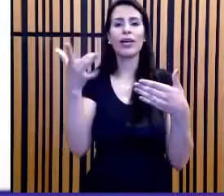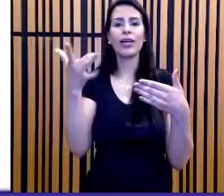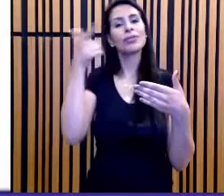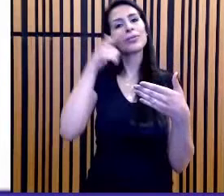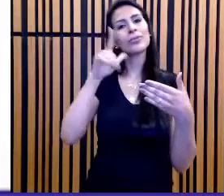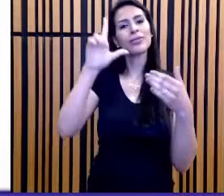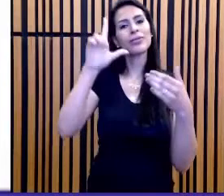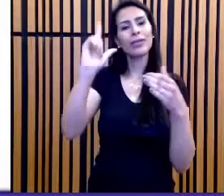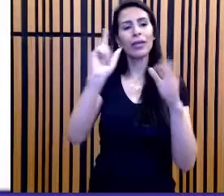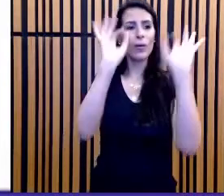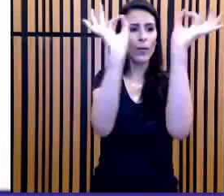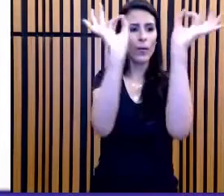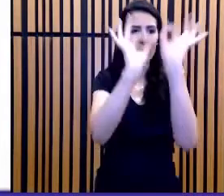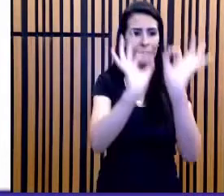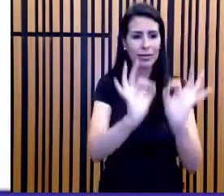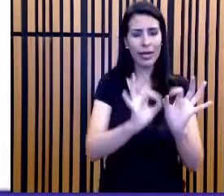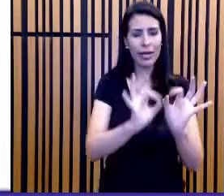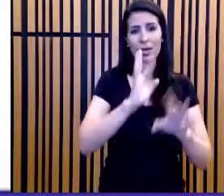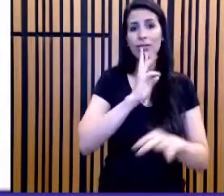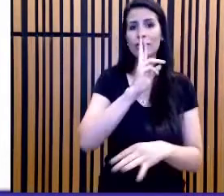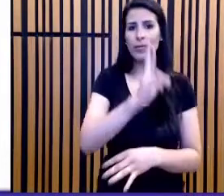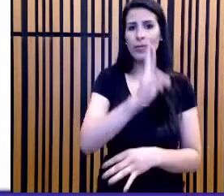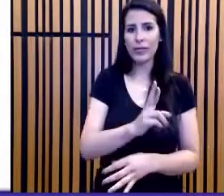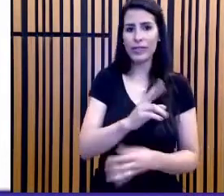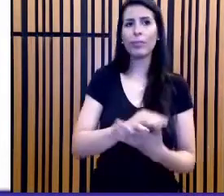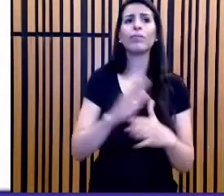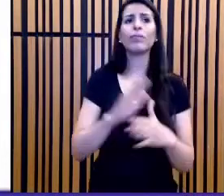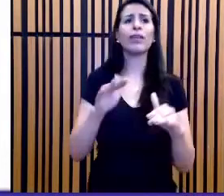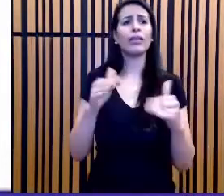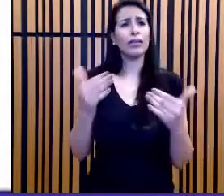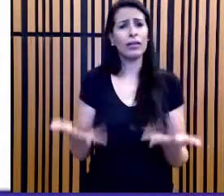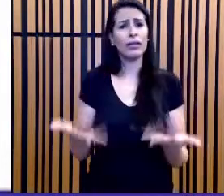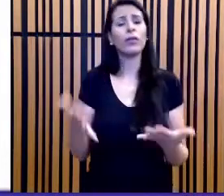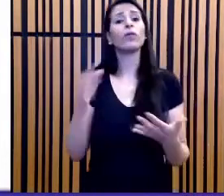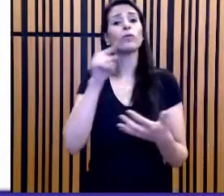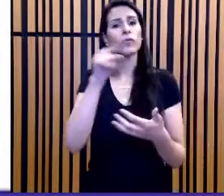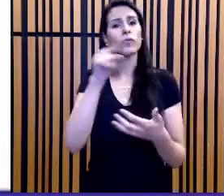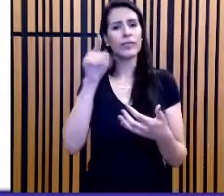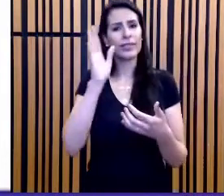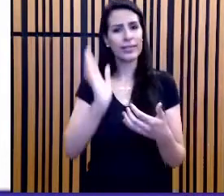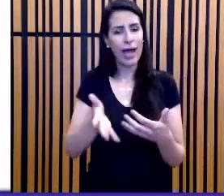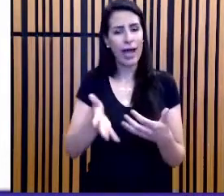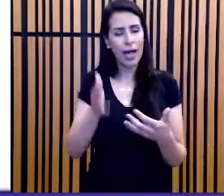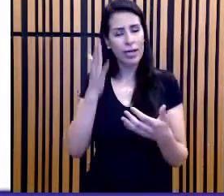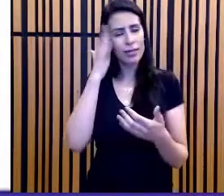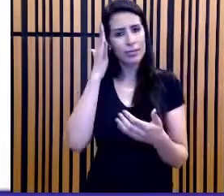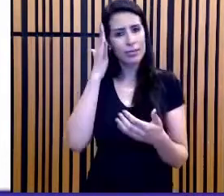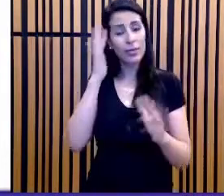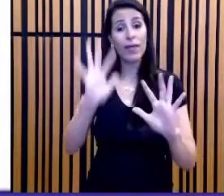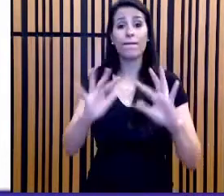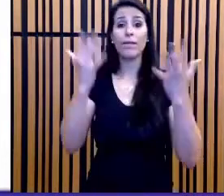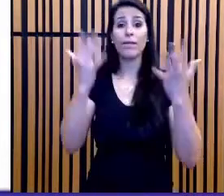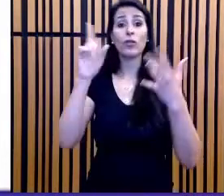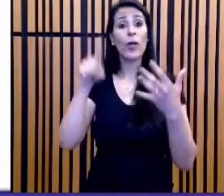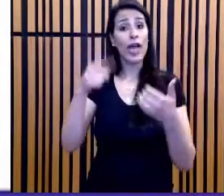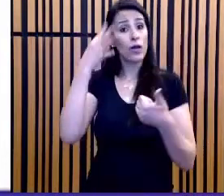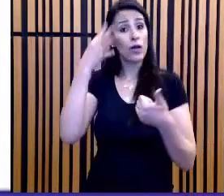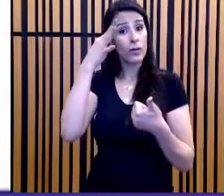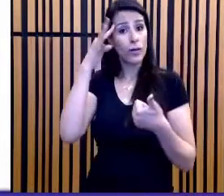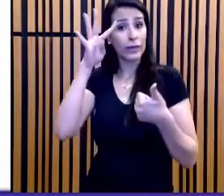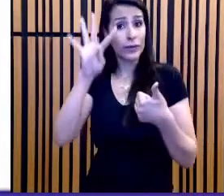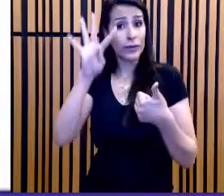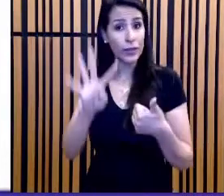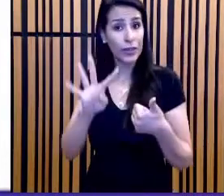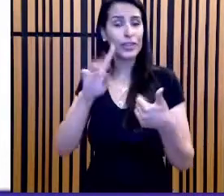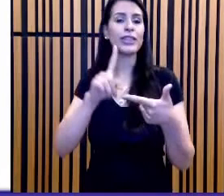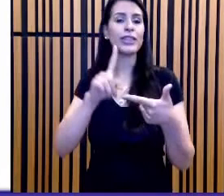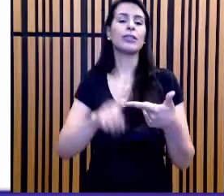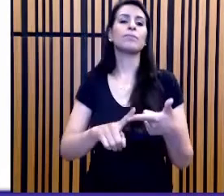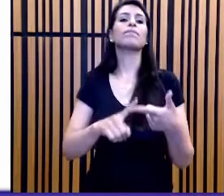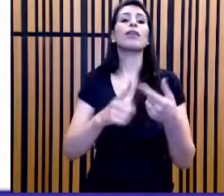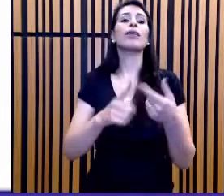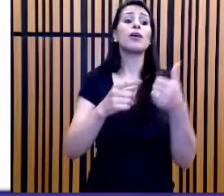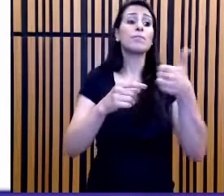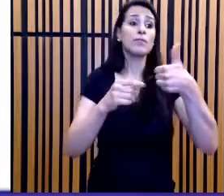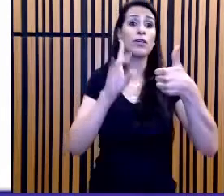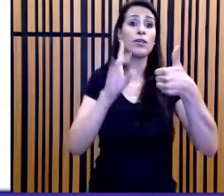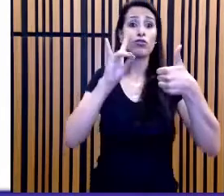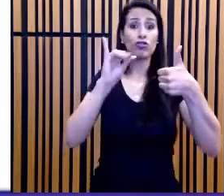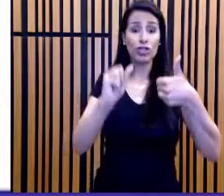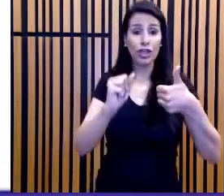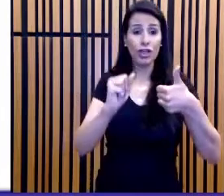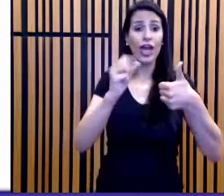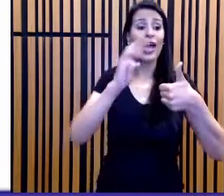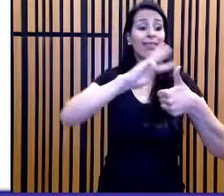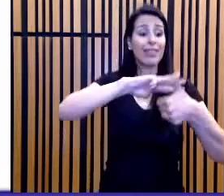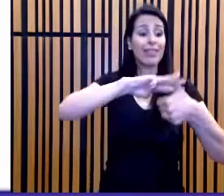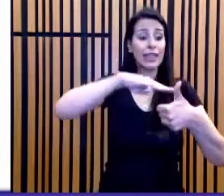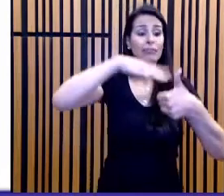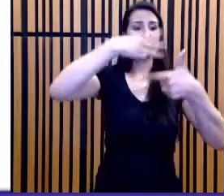Nesse caso, por exemplo, você sabe que o evento está acontecendo ao longo de quatro dias, que de um dia para o outro, o número de visitantes triplica, em